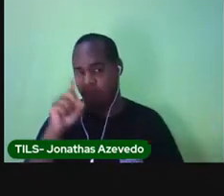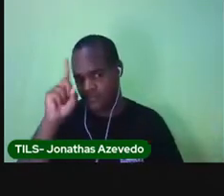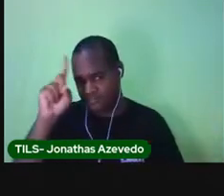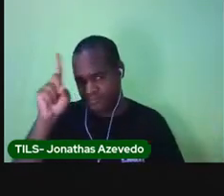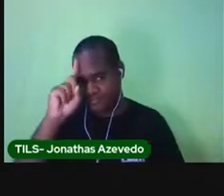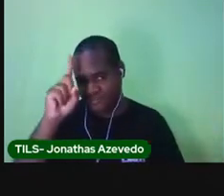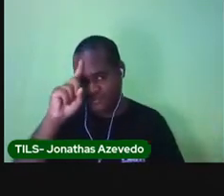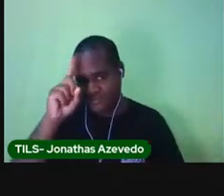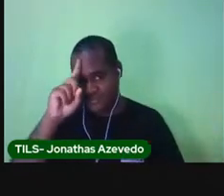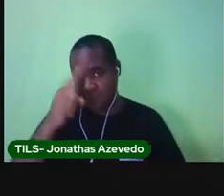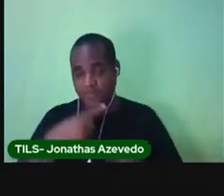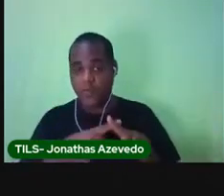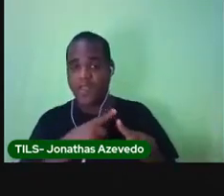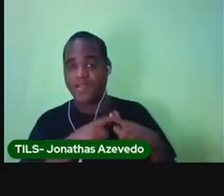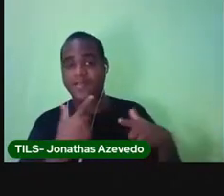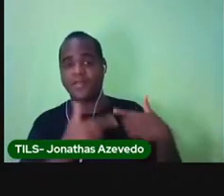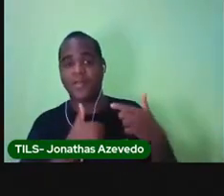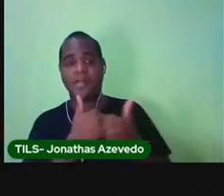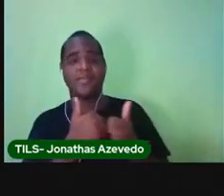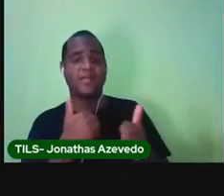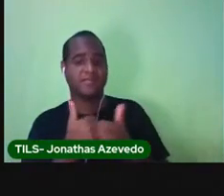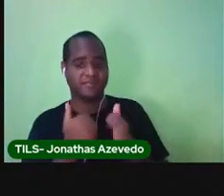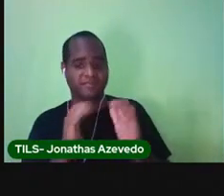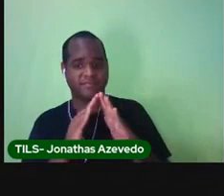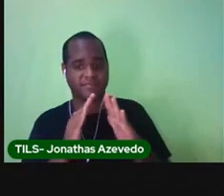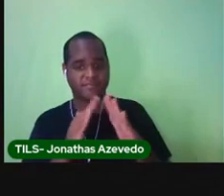dias porque ela trabalha mais perto.